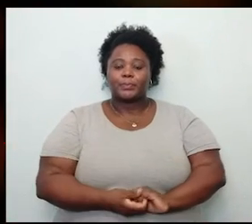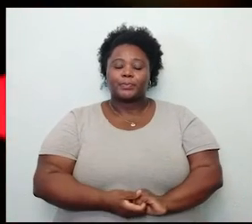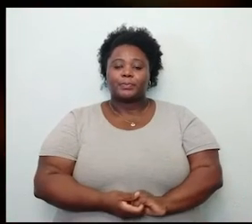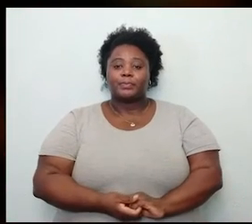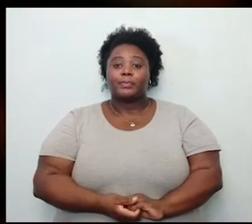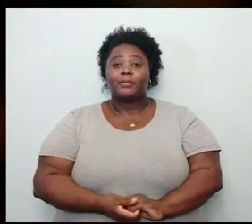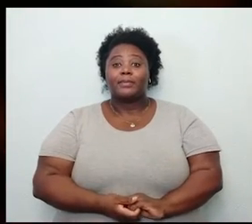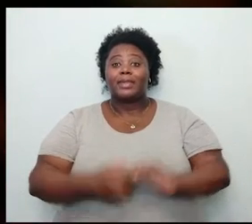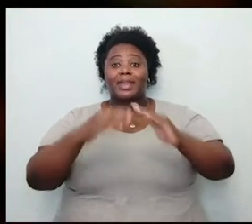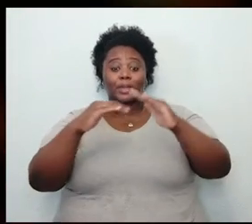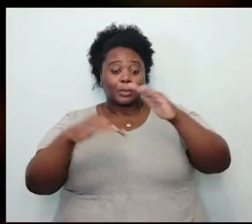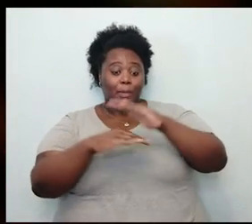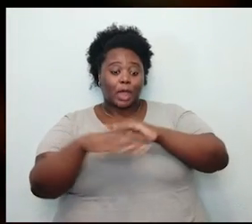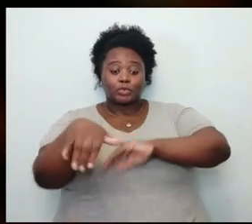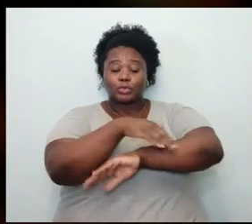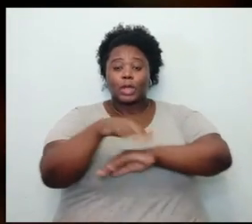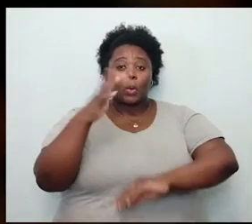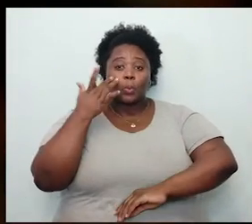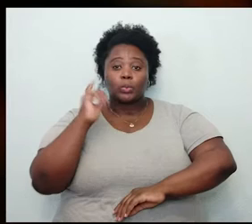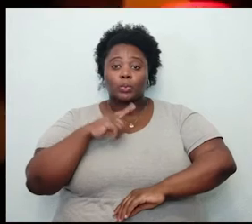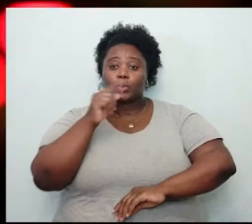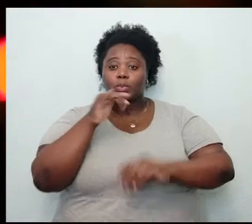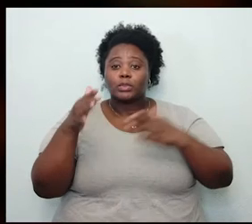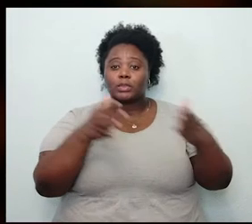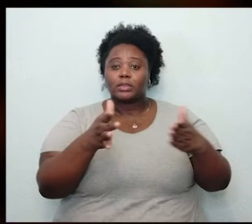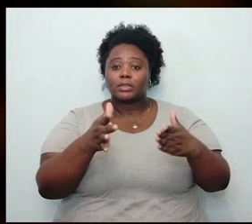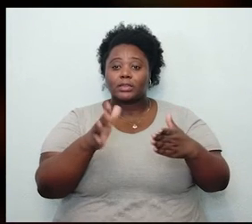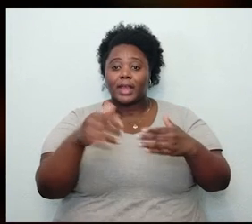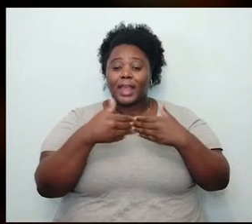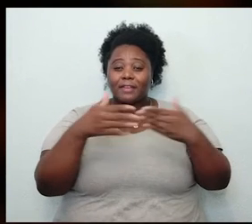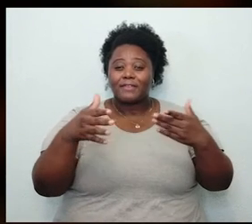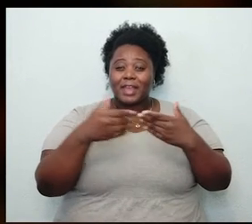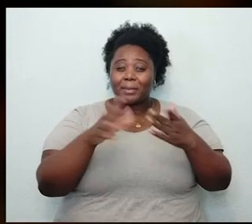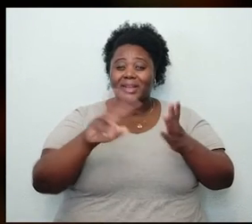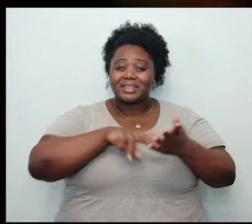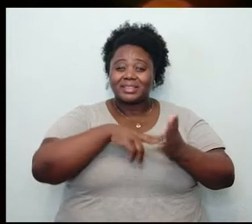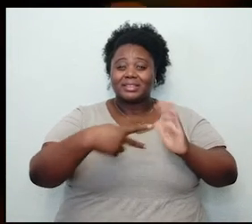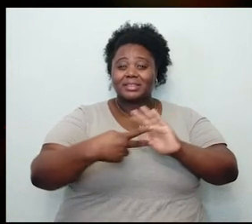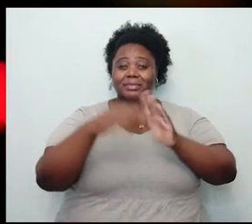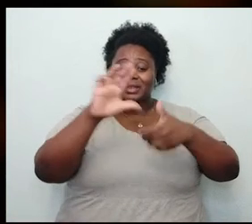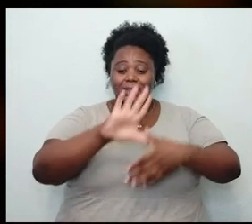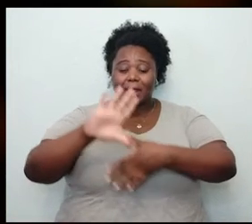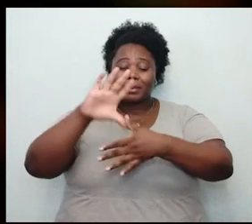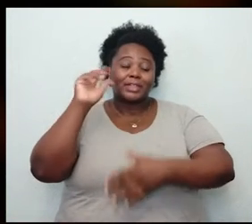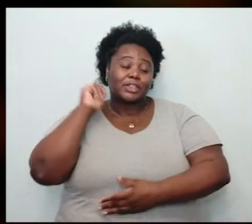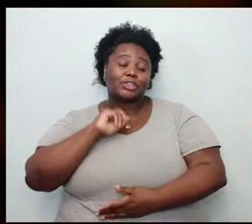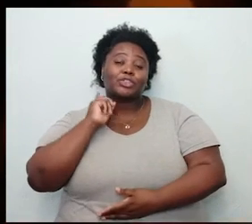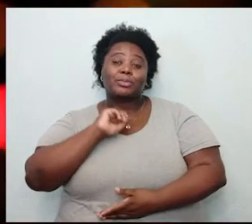Por debaixo da Rua do Ouro passa um rio. Veia aberta, simbólica, da América de Minas.